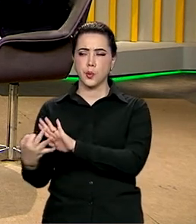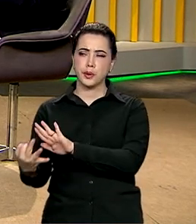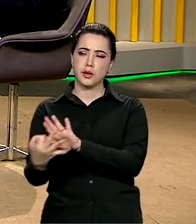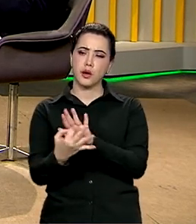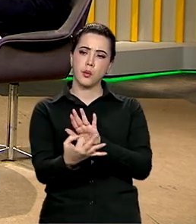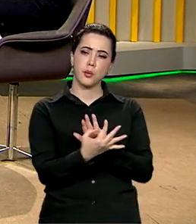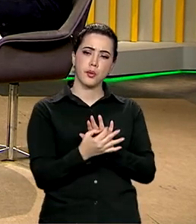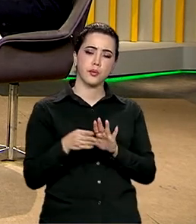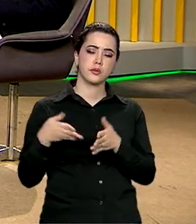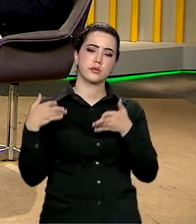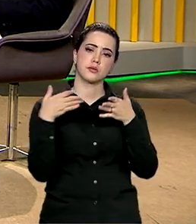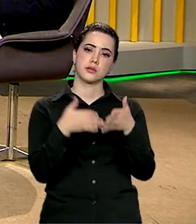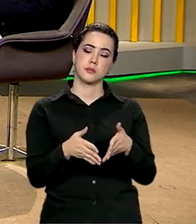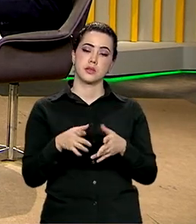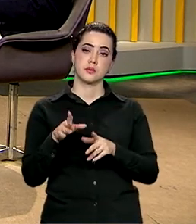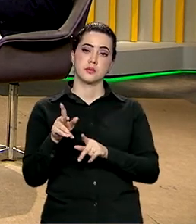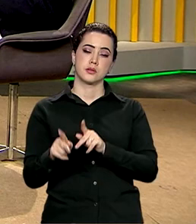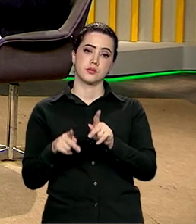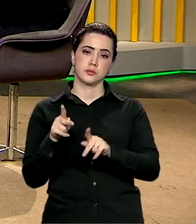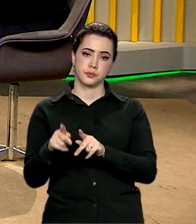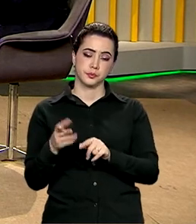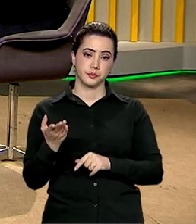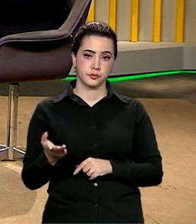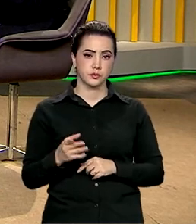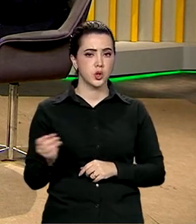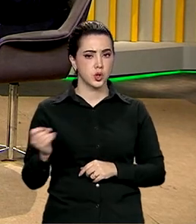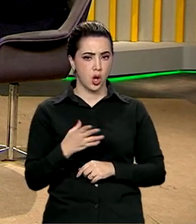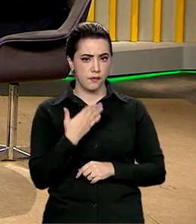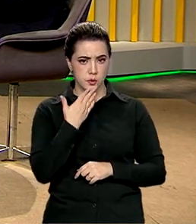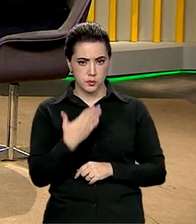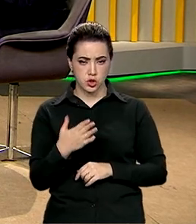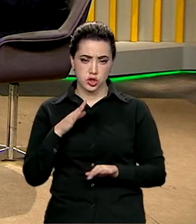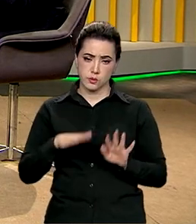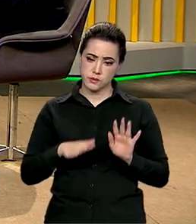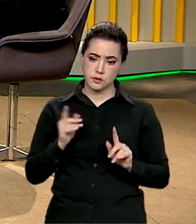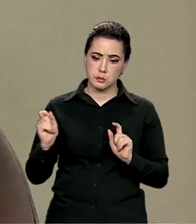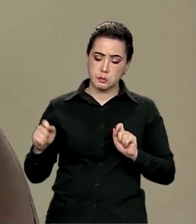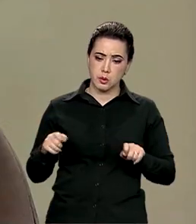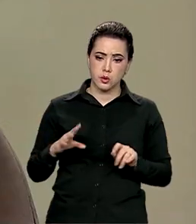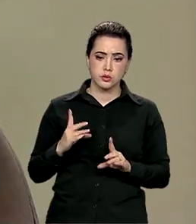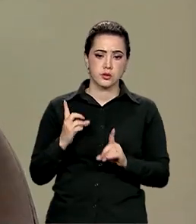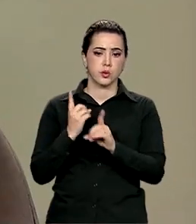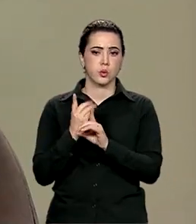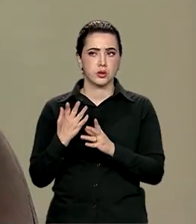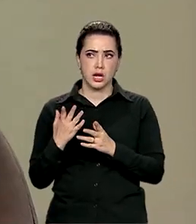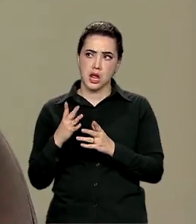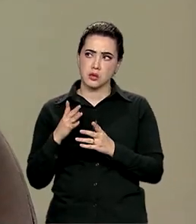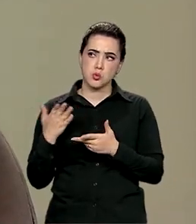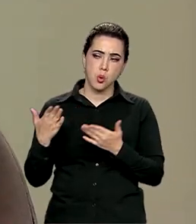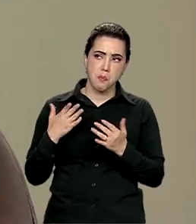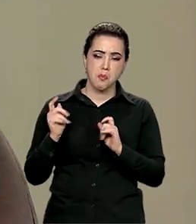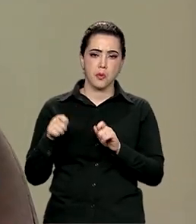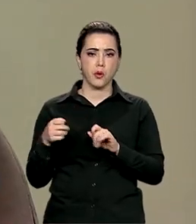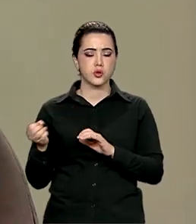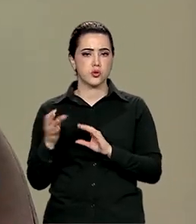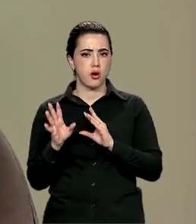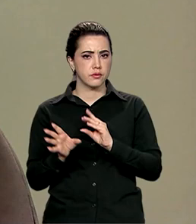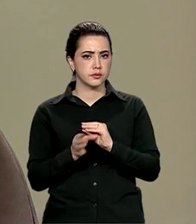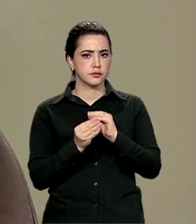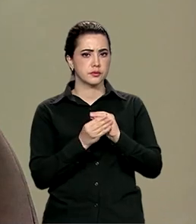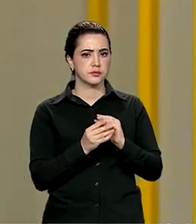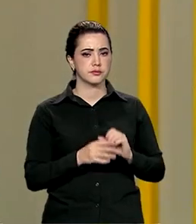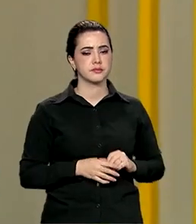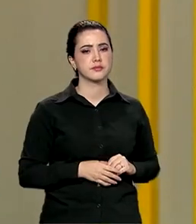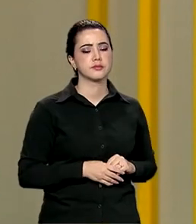com a participação social? Novas demandas, talvez, poderão ser incorporadas àquilo que o governo propõe para a